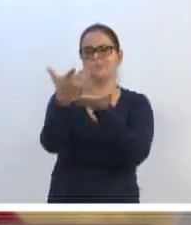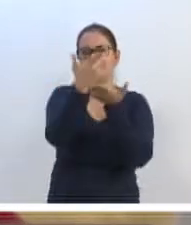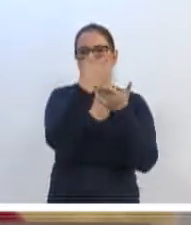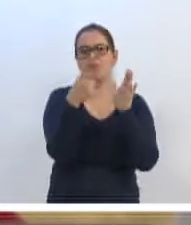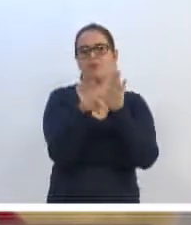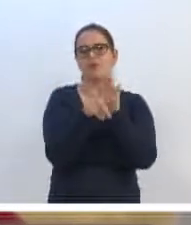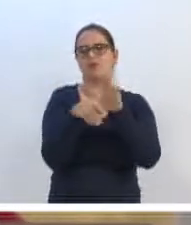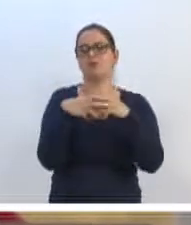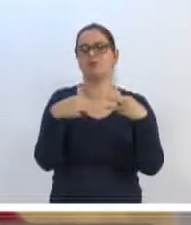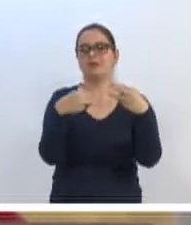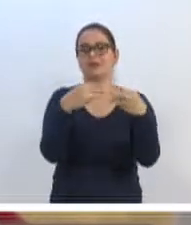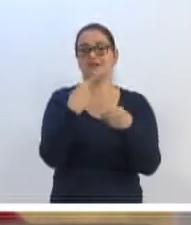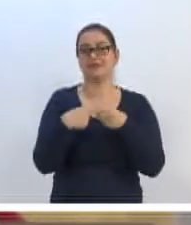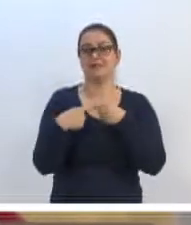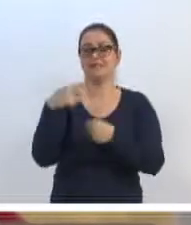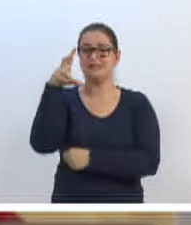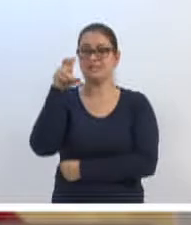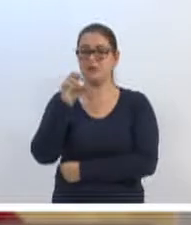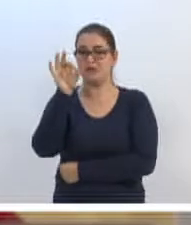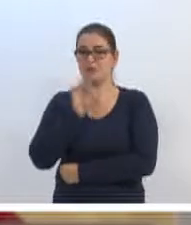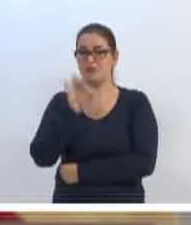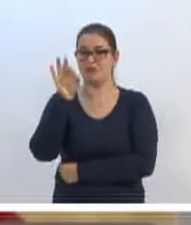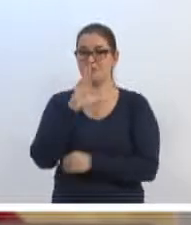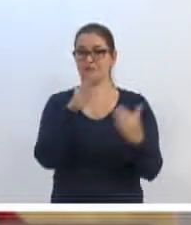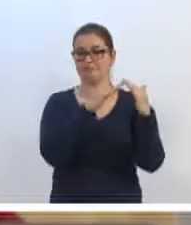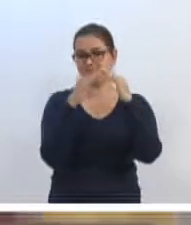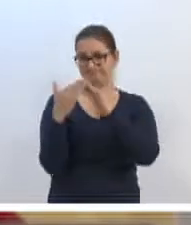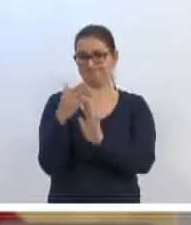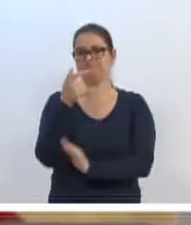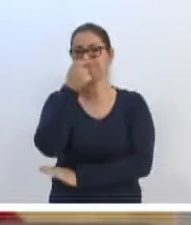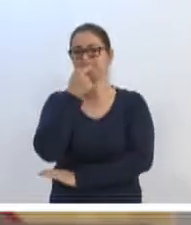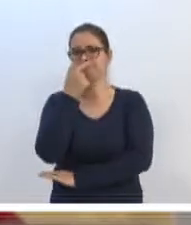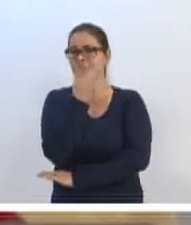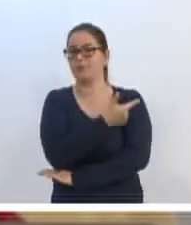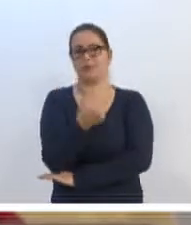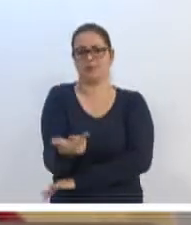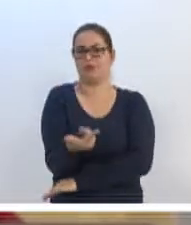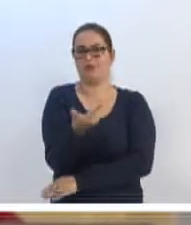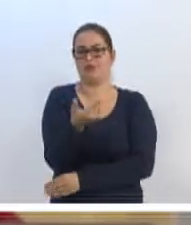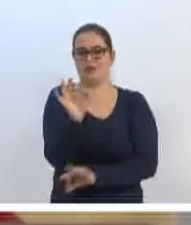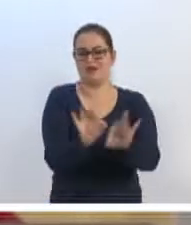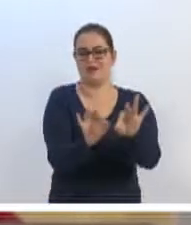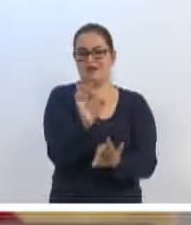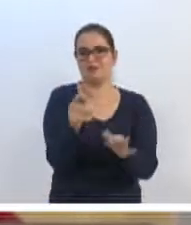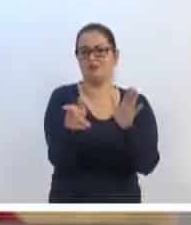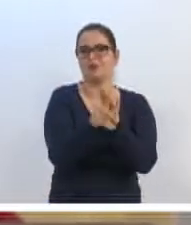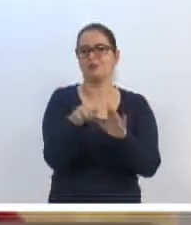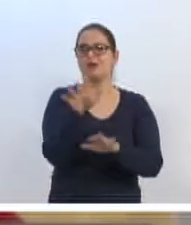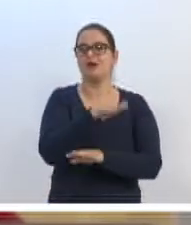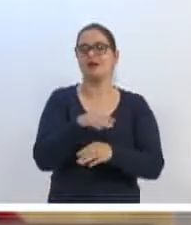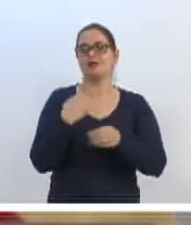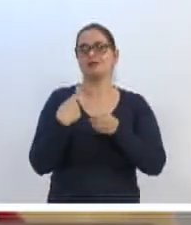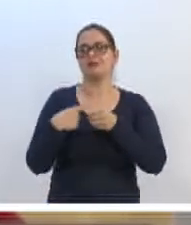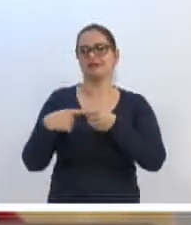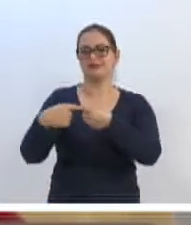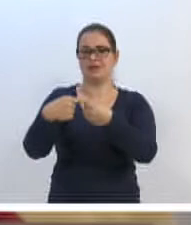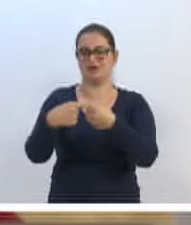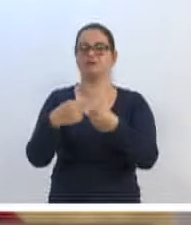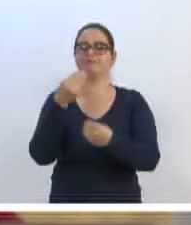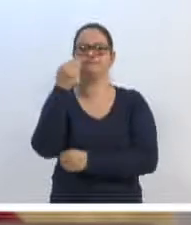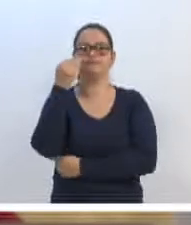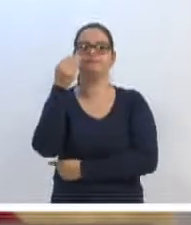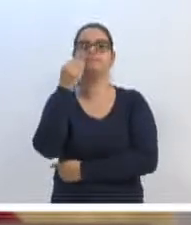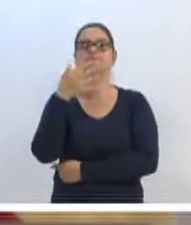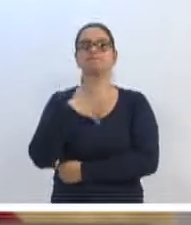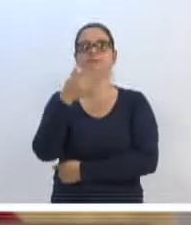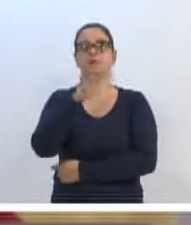das Cidades que cerca de 50% dos imóveis, vereador Becker, não estão regularizados na parte urbana. É claro que isso,